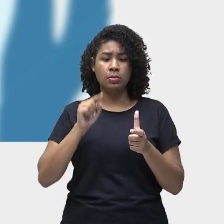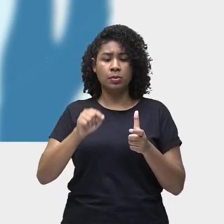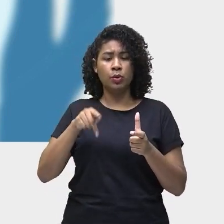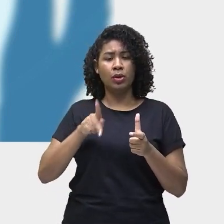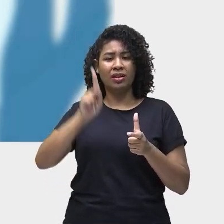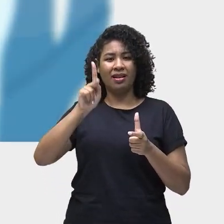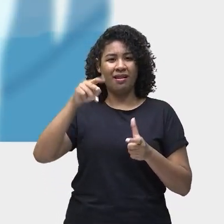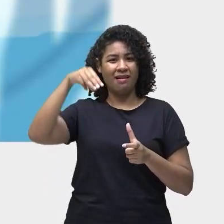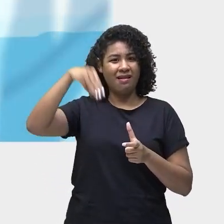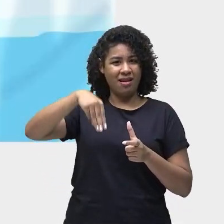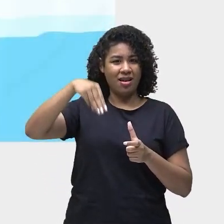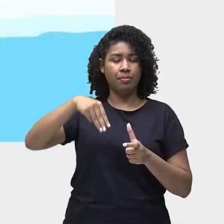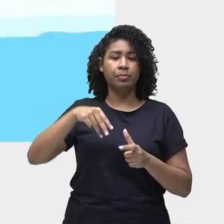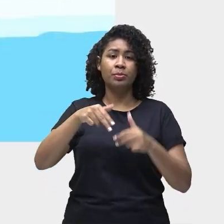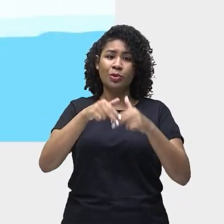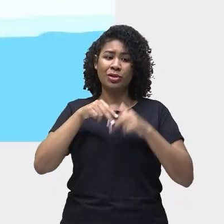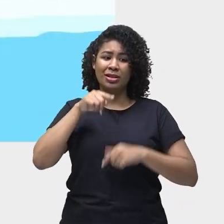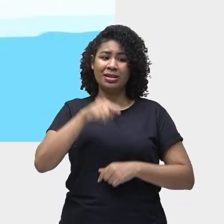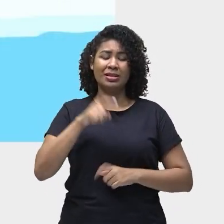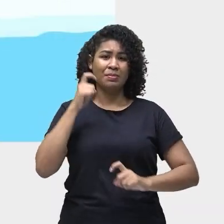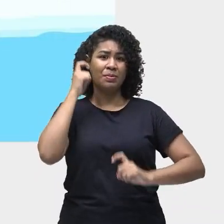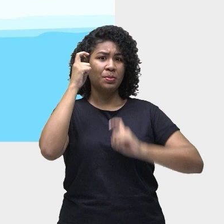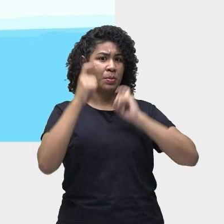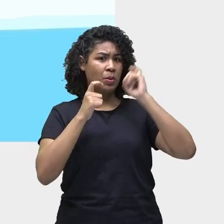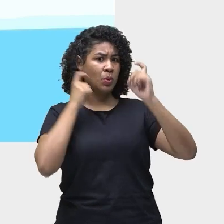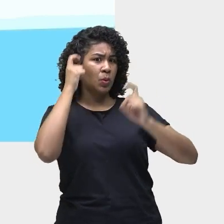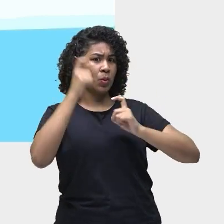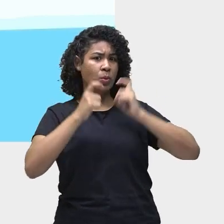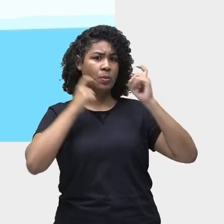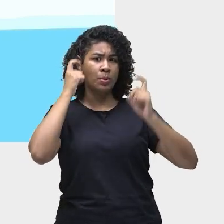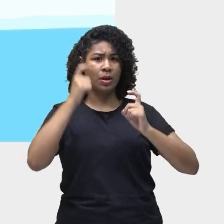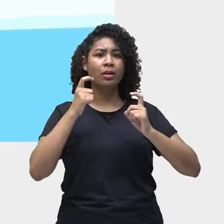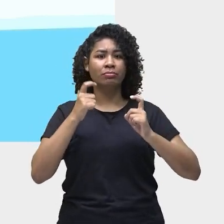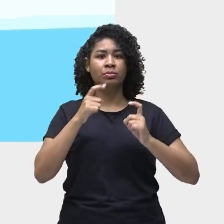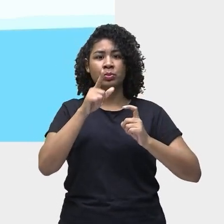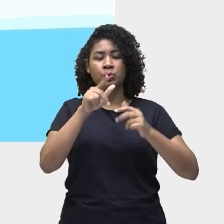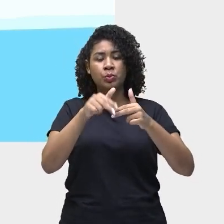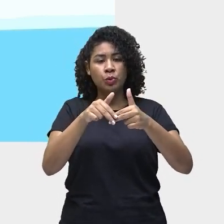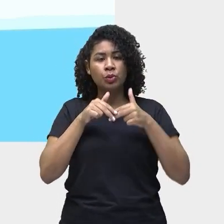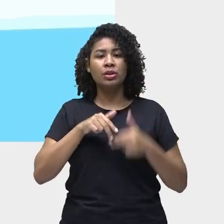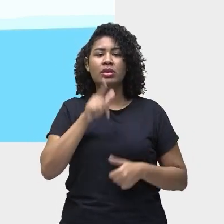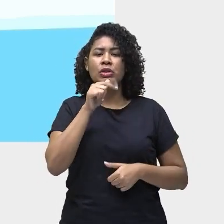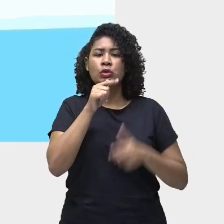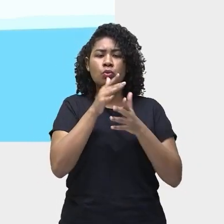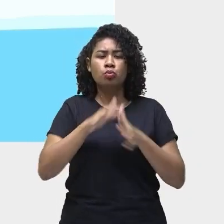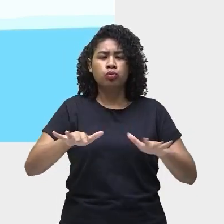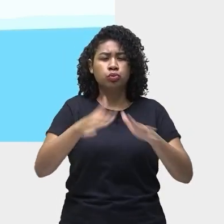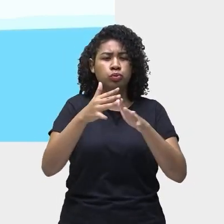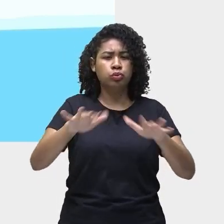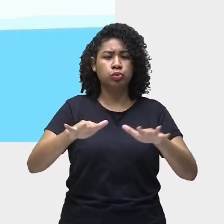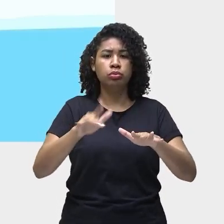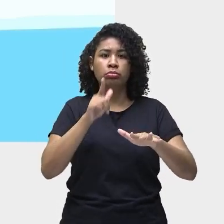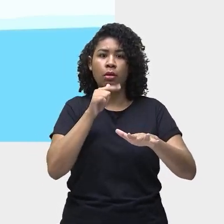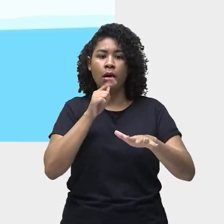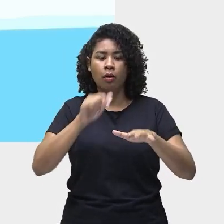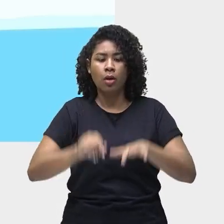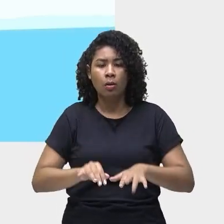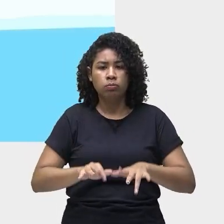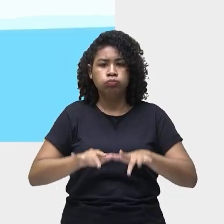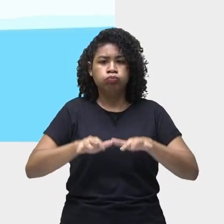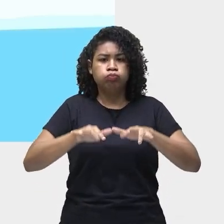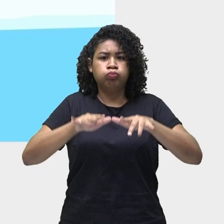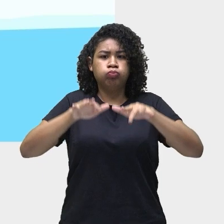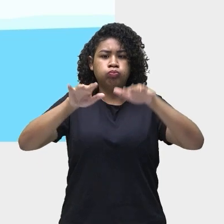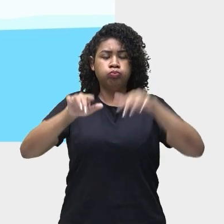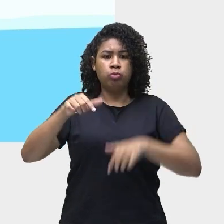visto que seu derretimento pode provocar um aumento do nível dos oceanos de até 7 metros o derretimento dessas geleiras